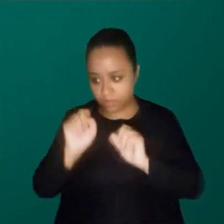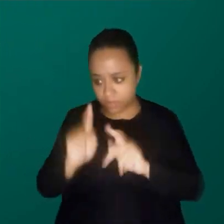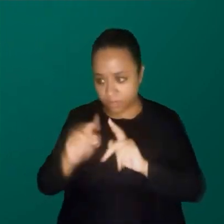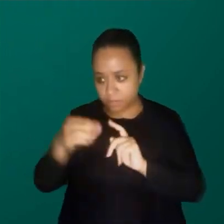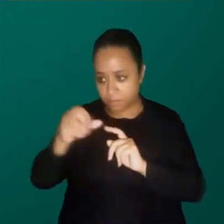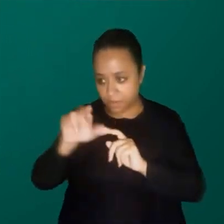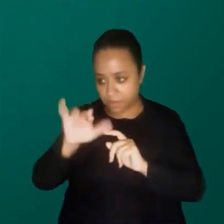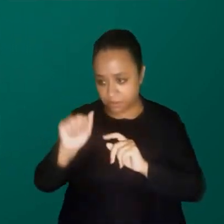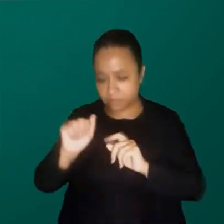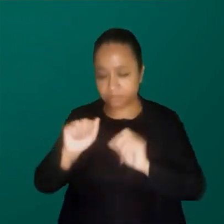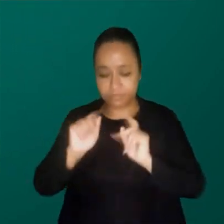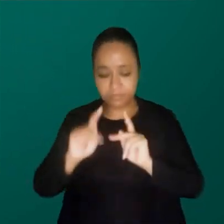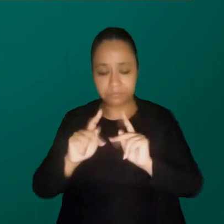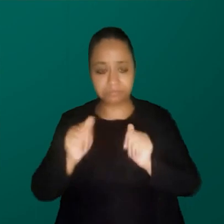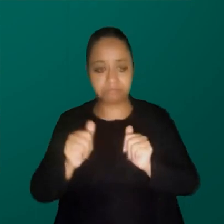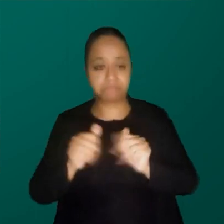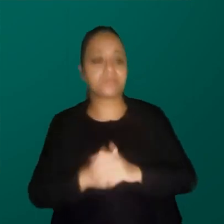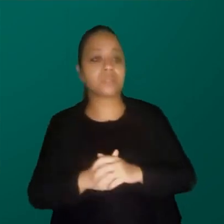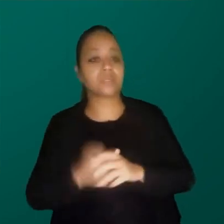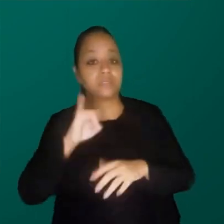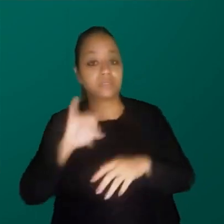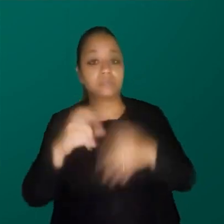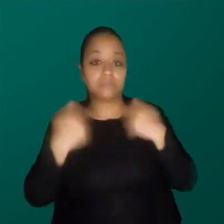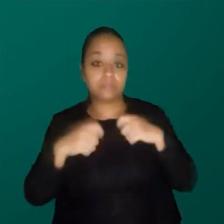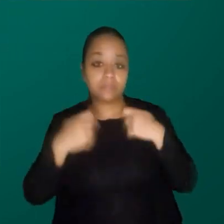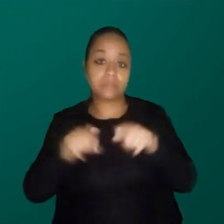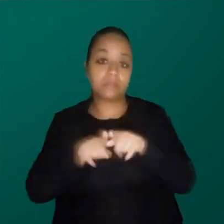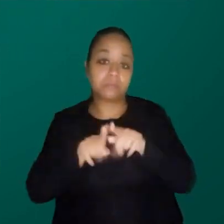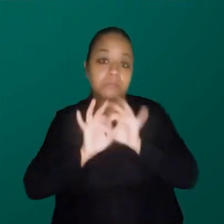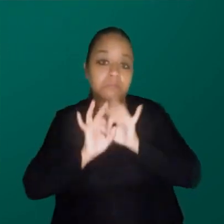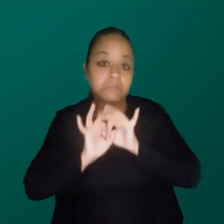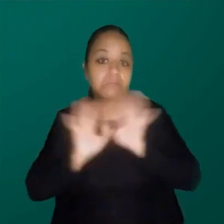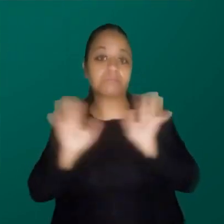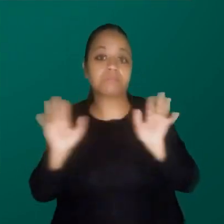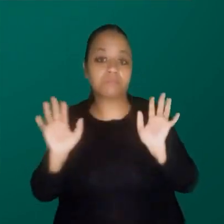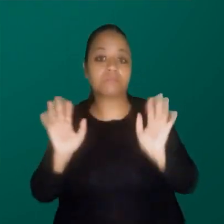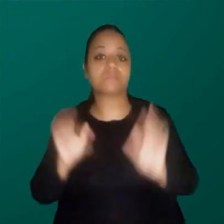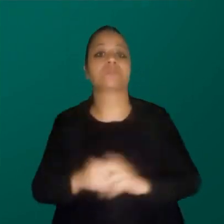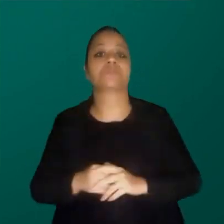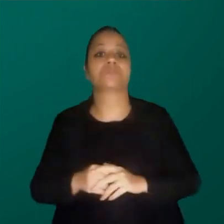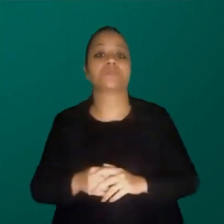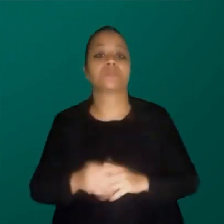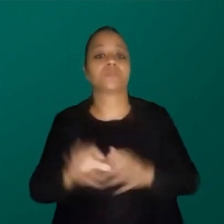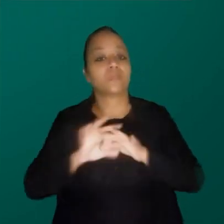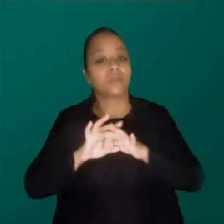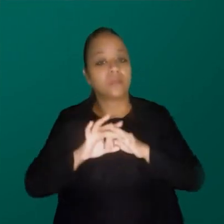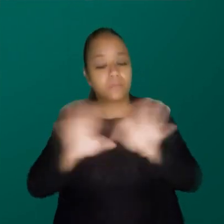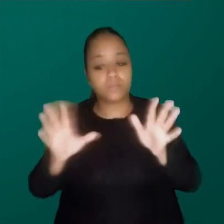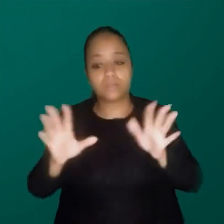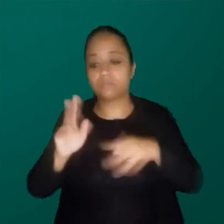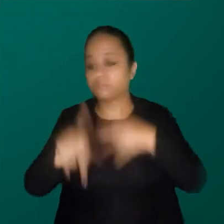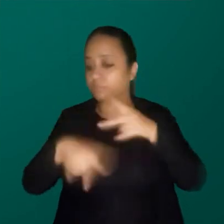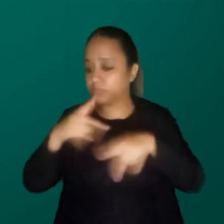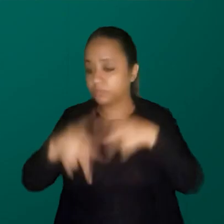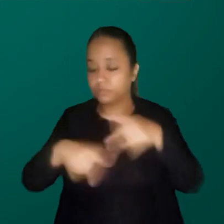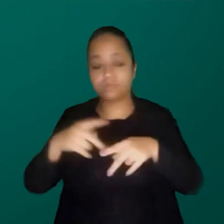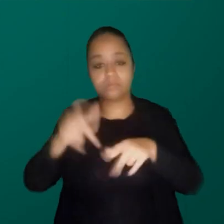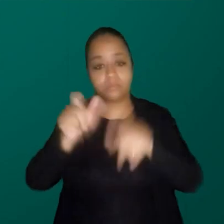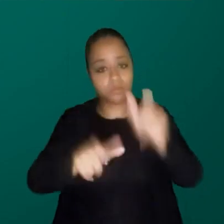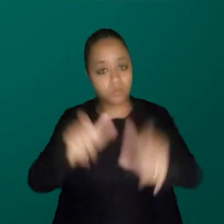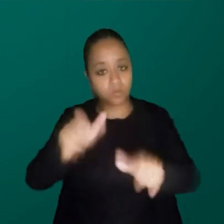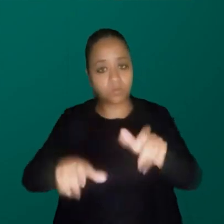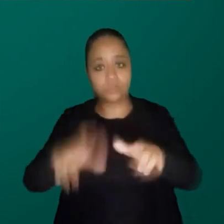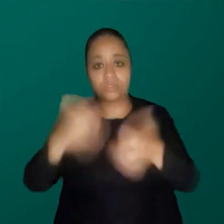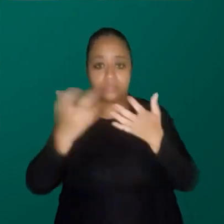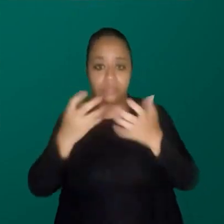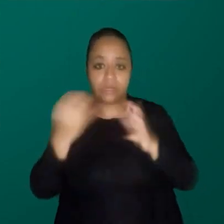Márcia? Sim, sim. Tá. Se você precisar ir também, fique à vontade. Então, vou abrir para o público, gente, quem tiver alguma questão que